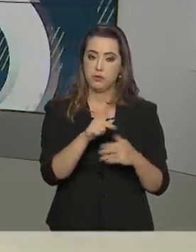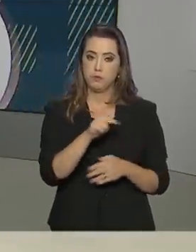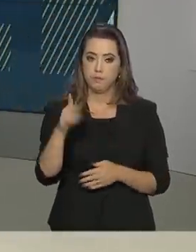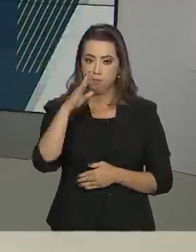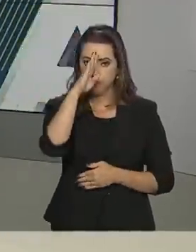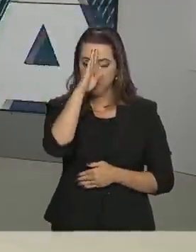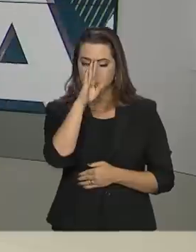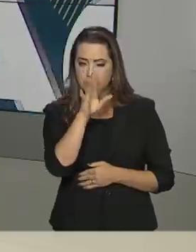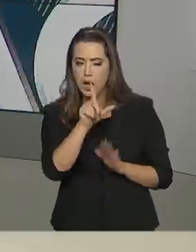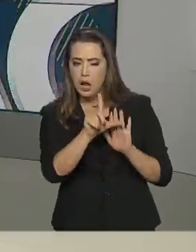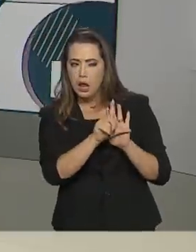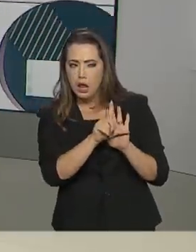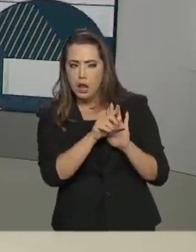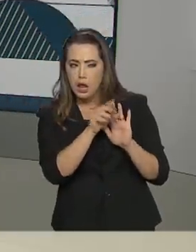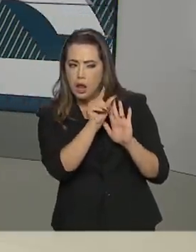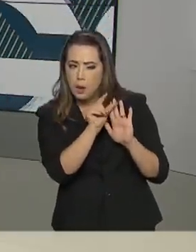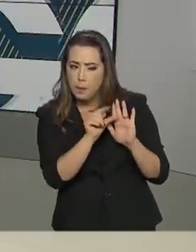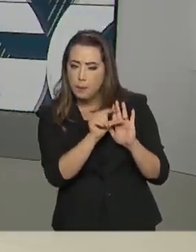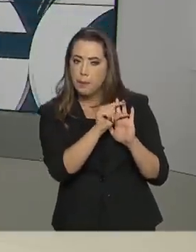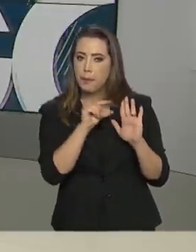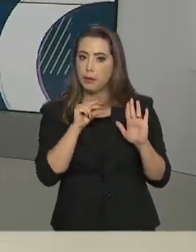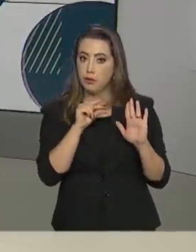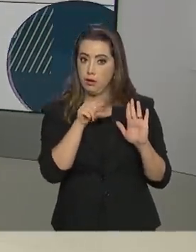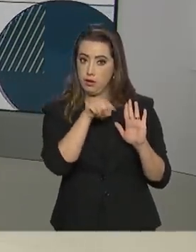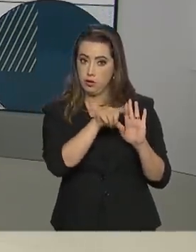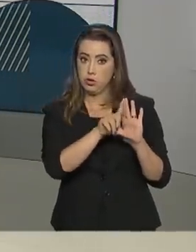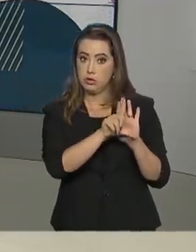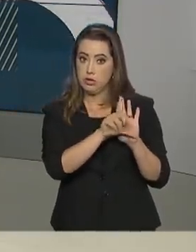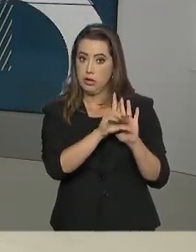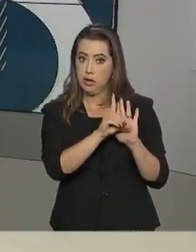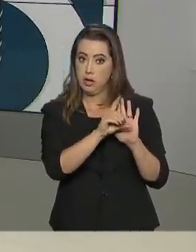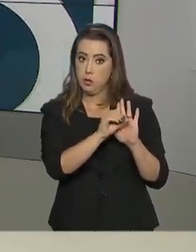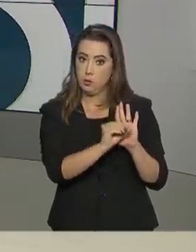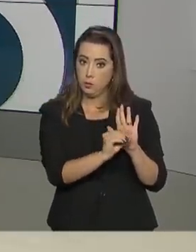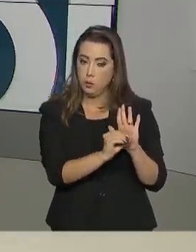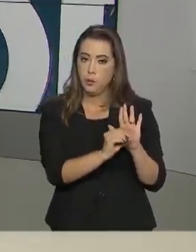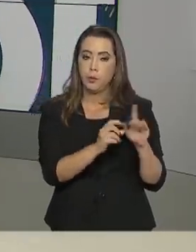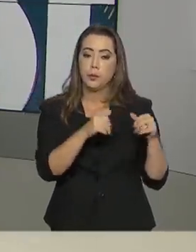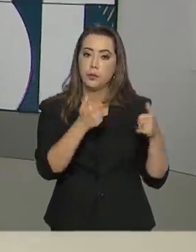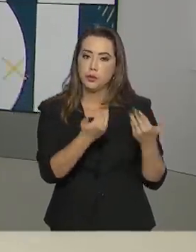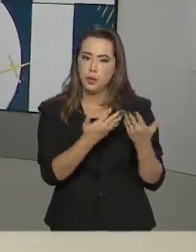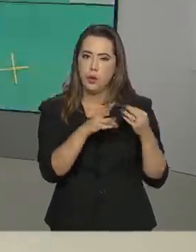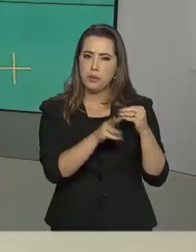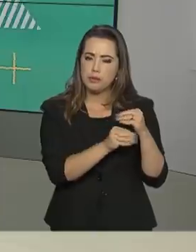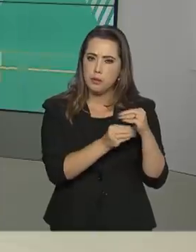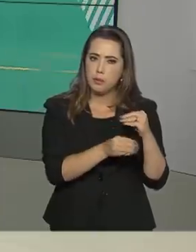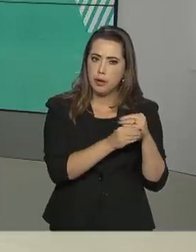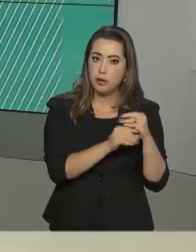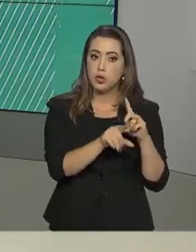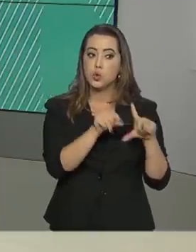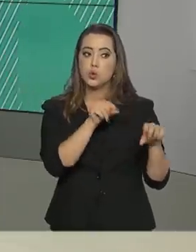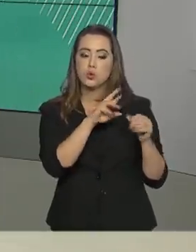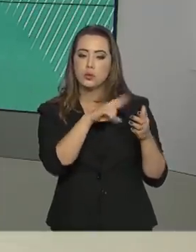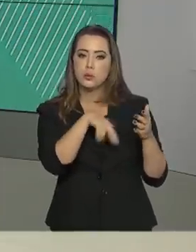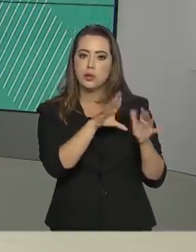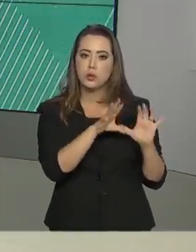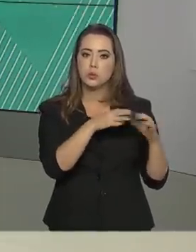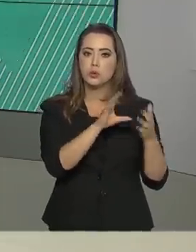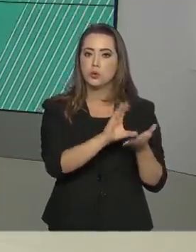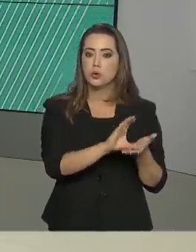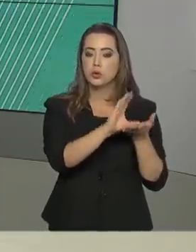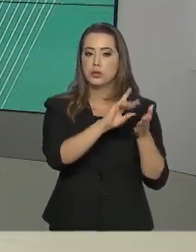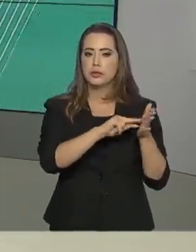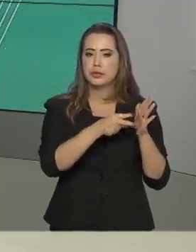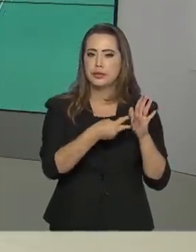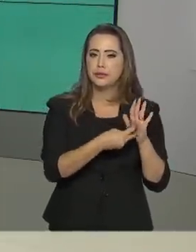trecho do projeto da Lei de Diretrizes Orçamentárias. Com isso, as emendas indicadas pelo relator e pelas comissões, que